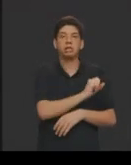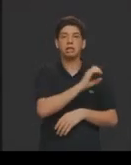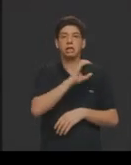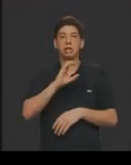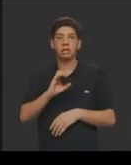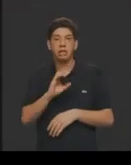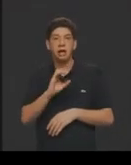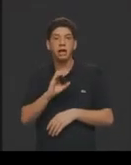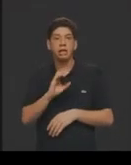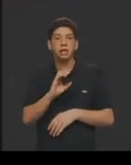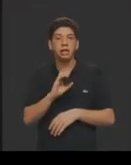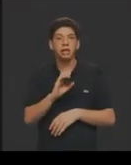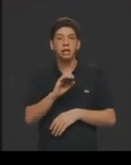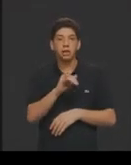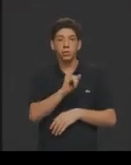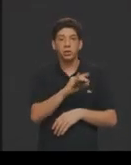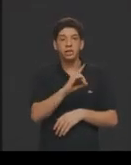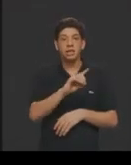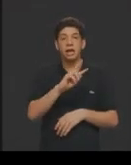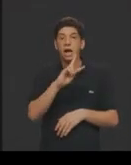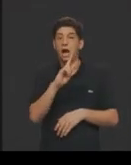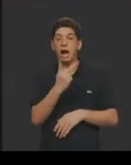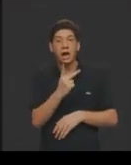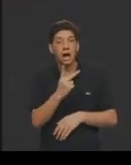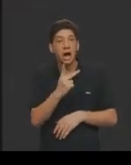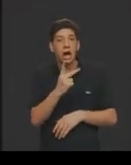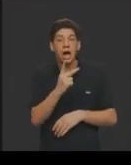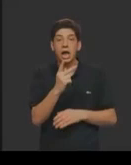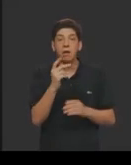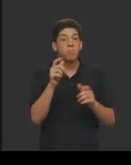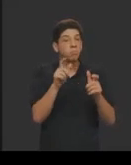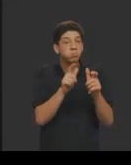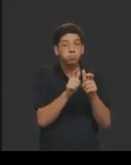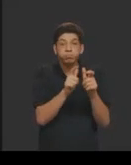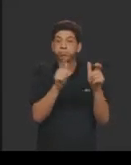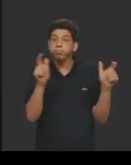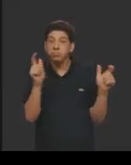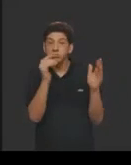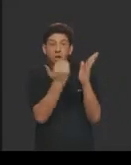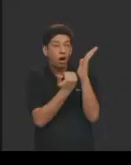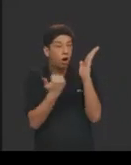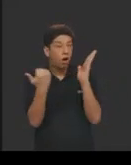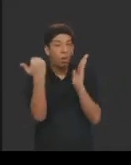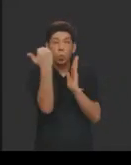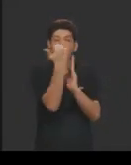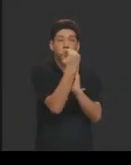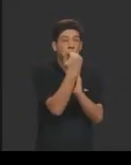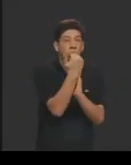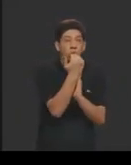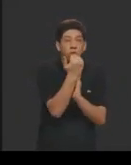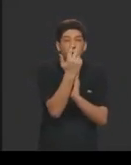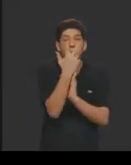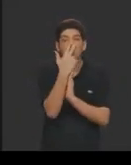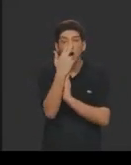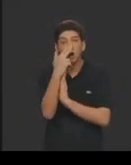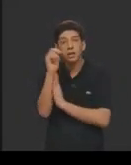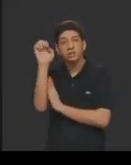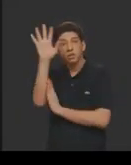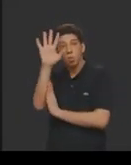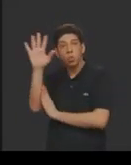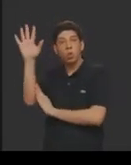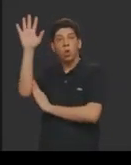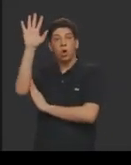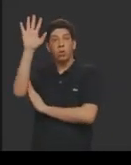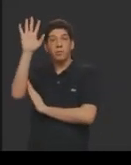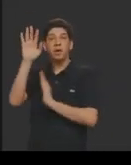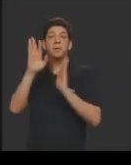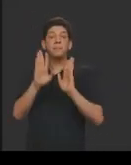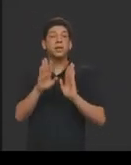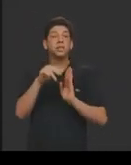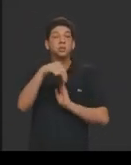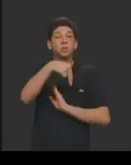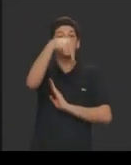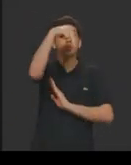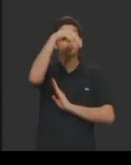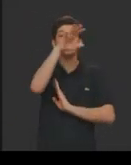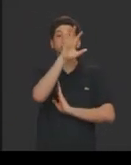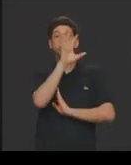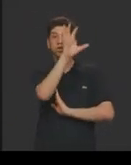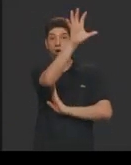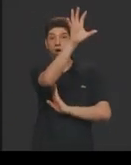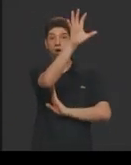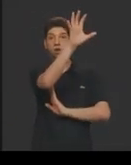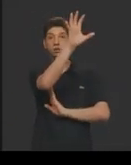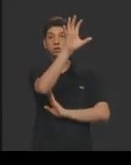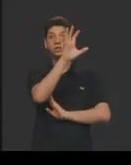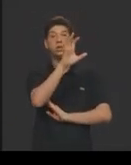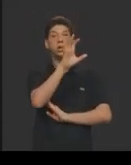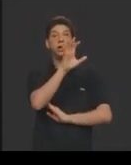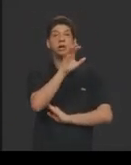IDH é altíssimo, chega próximo dos países europeus. Já na região do Nordeste, alguns estados do Norte, esse IDH é enorme.